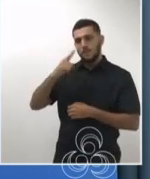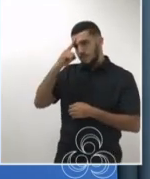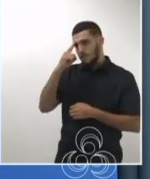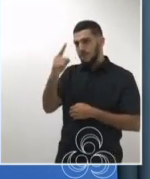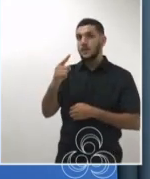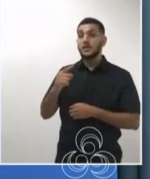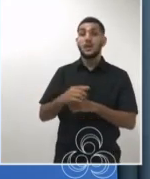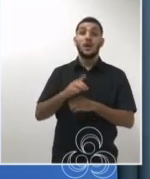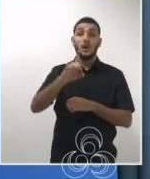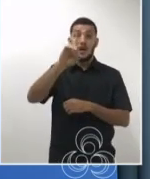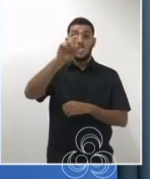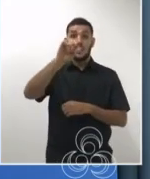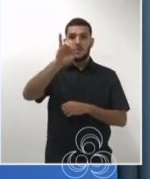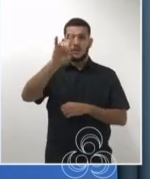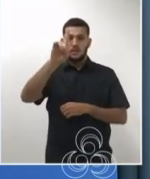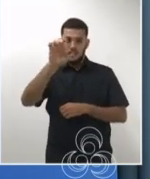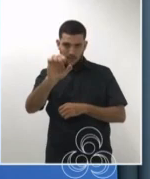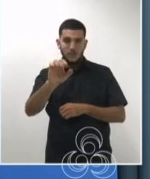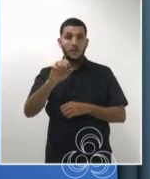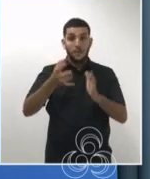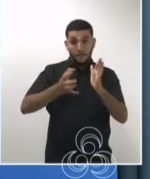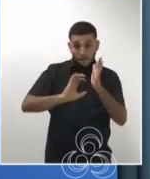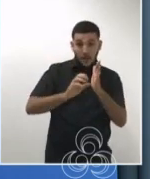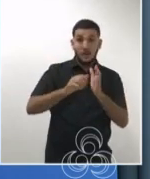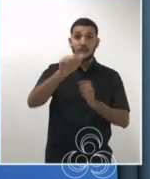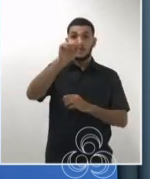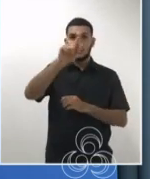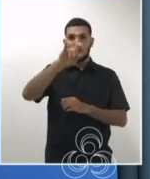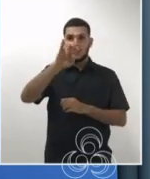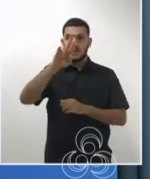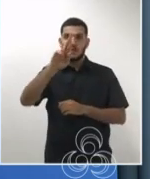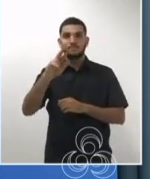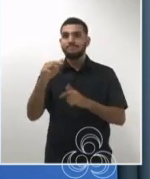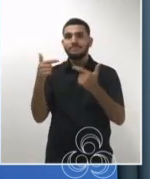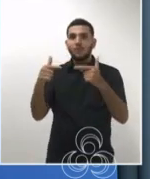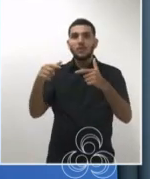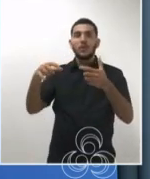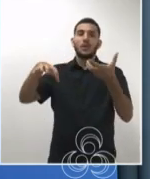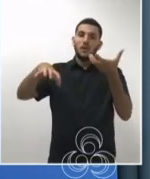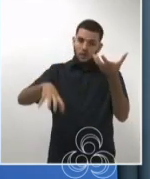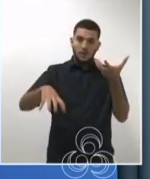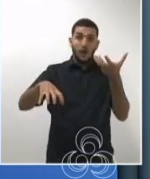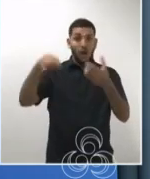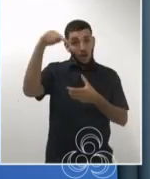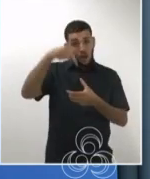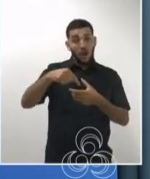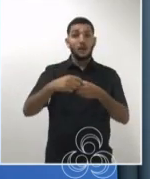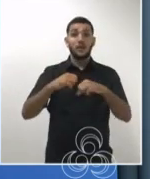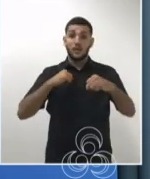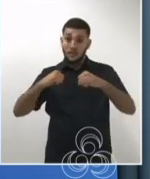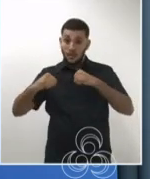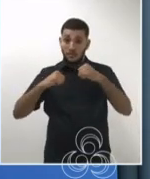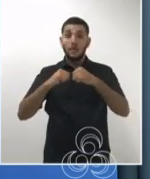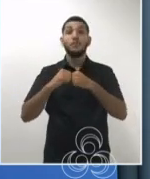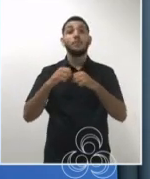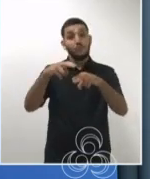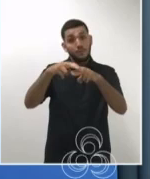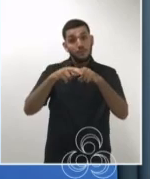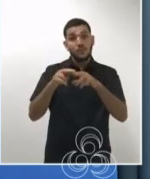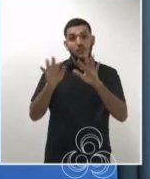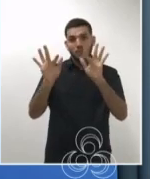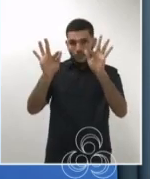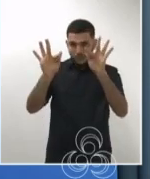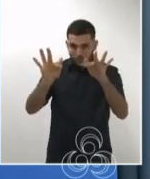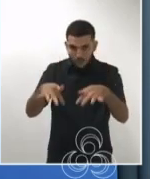David Raul no partido do Partido Agir, sem representação no Congresso Nacional, neste debate. Por conta disso, encerraremos o debate da Rede